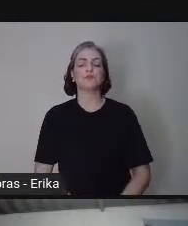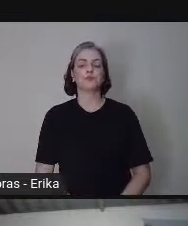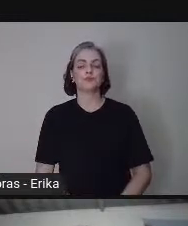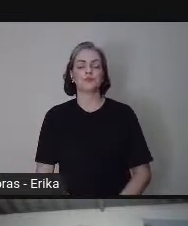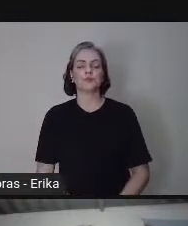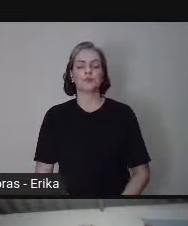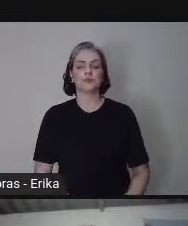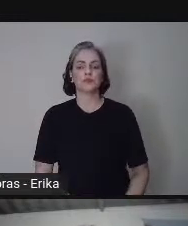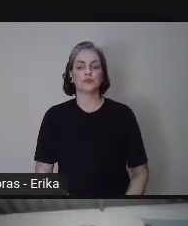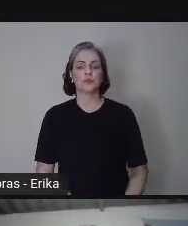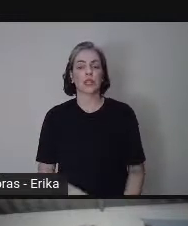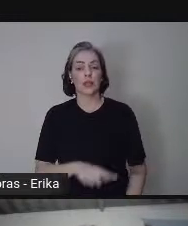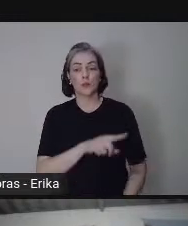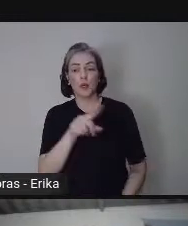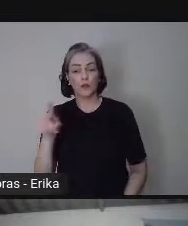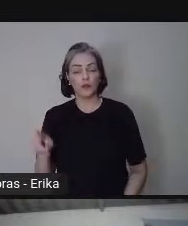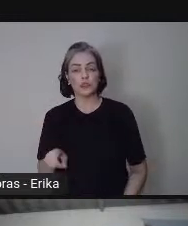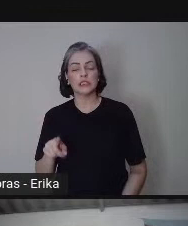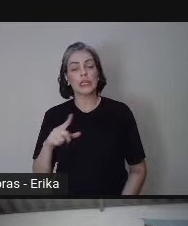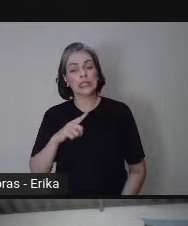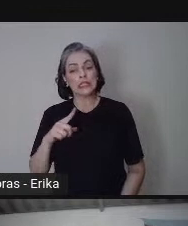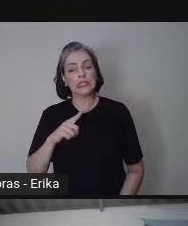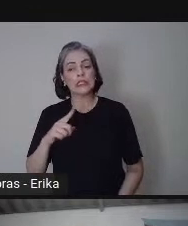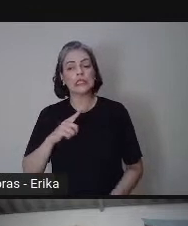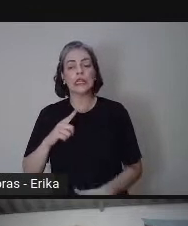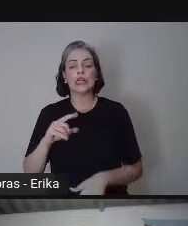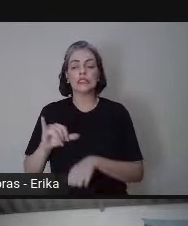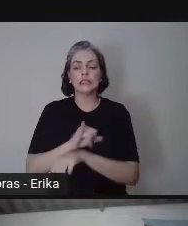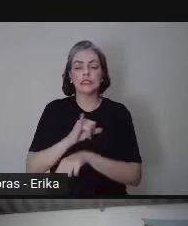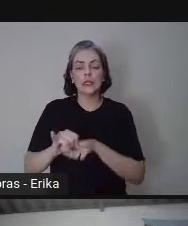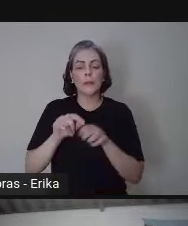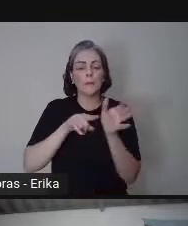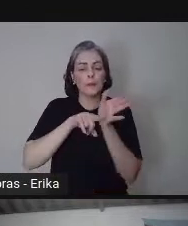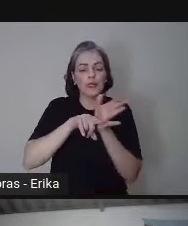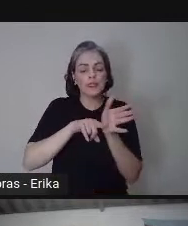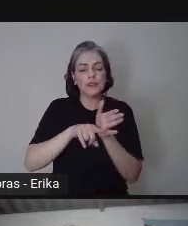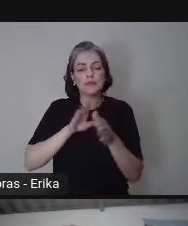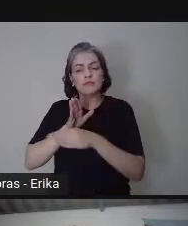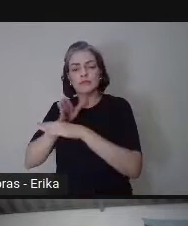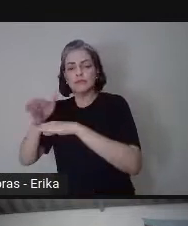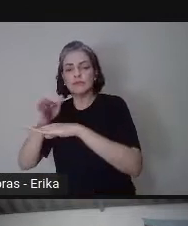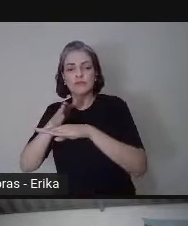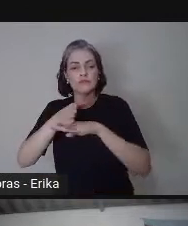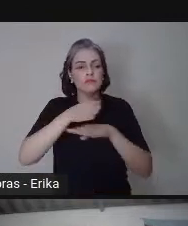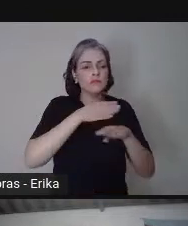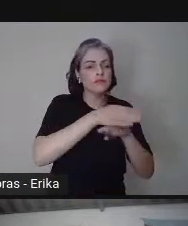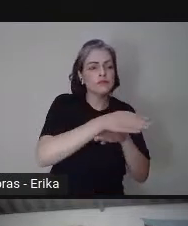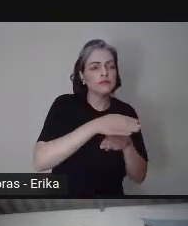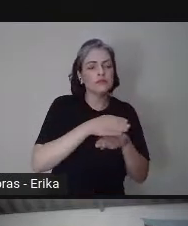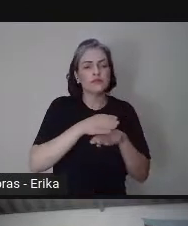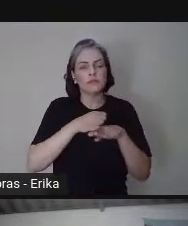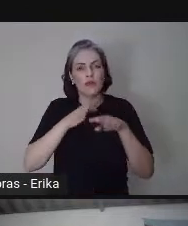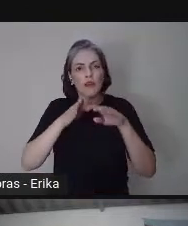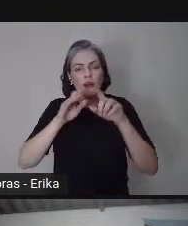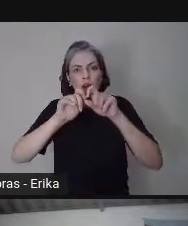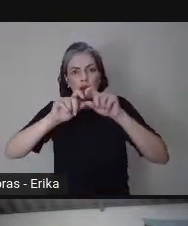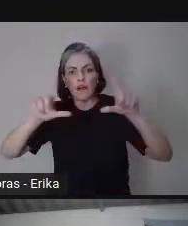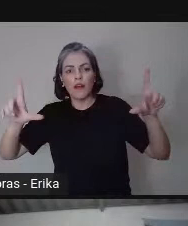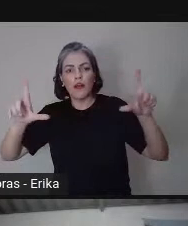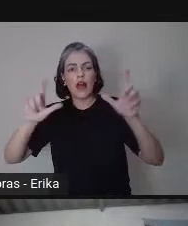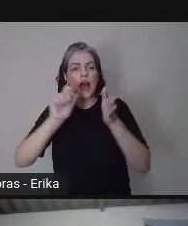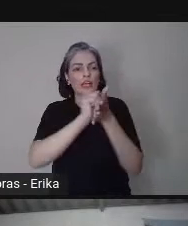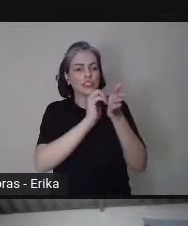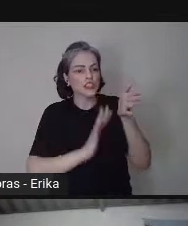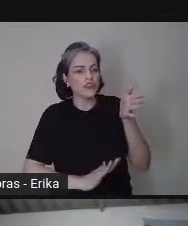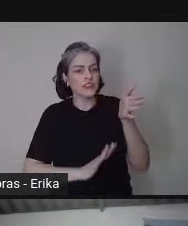pesquisa para conseguir transitar dentro da sala, das atividades, né, e